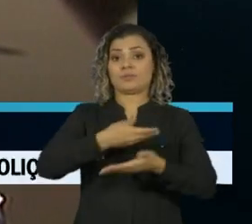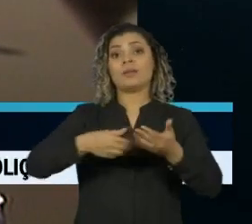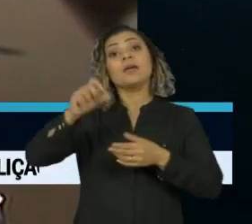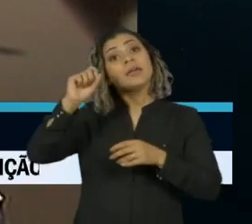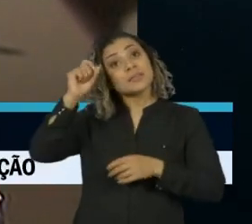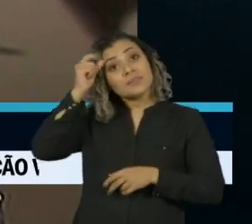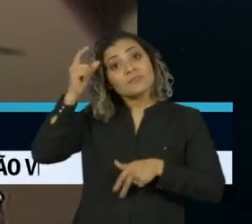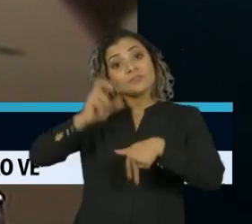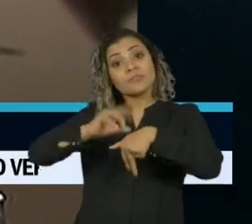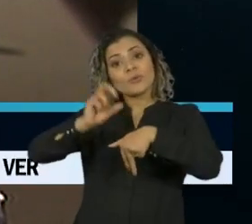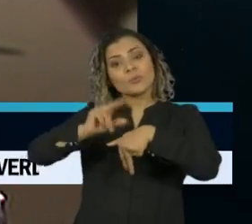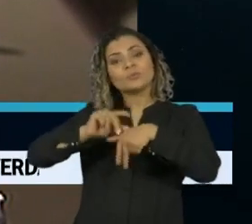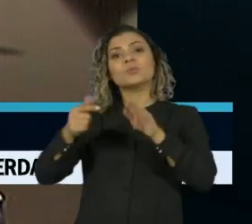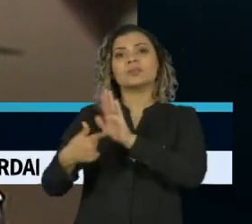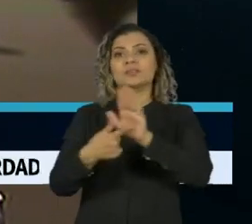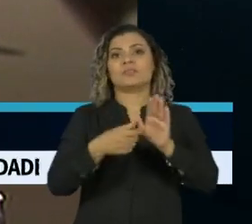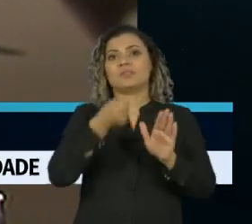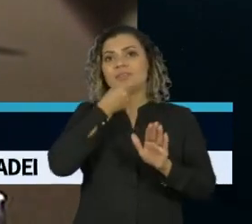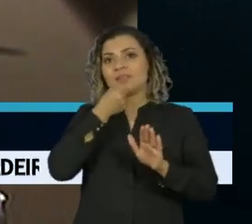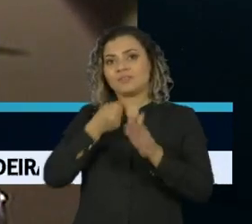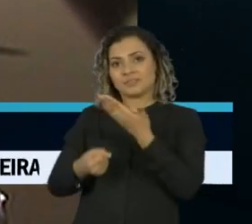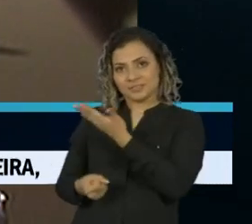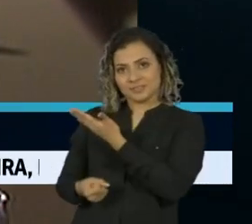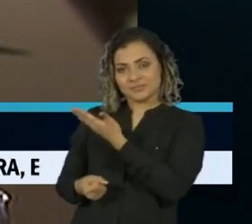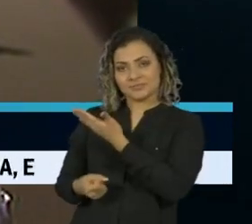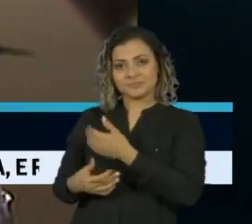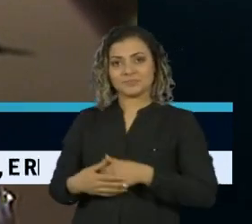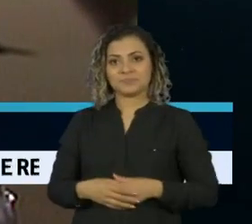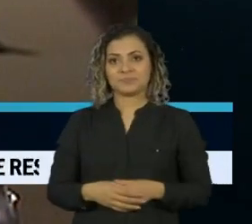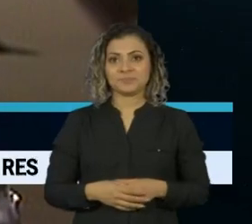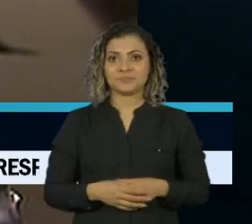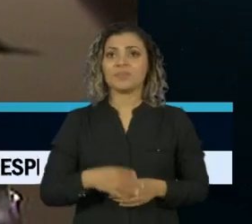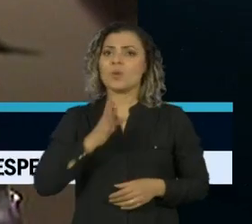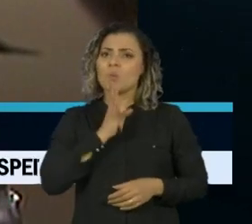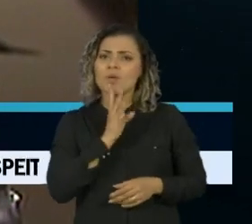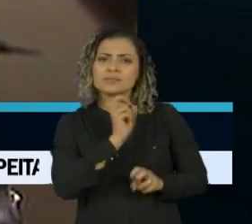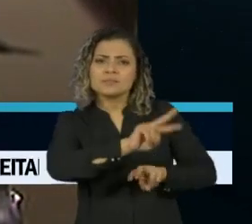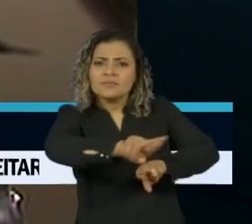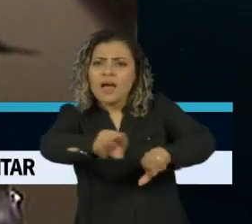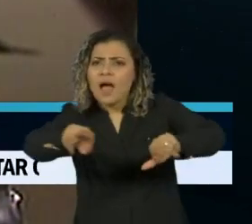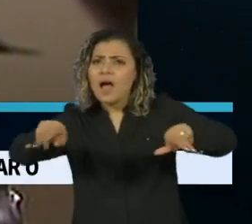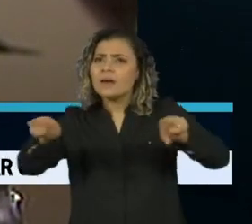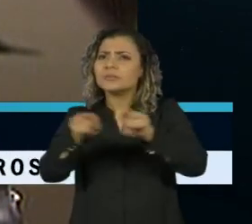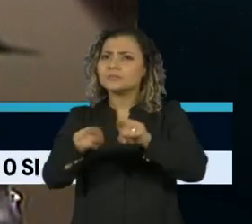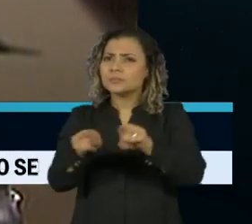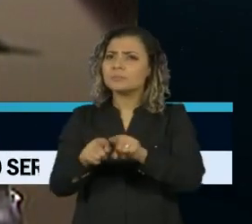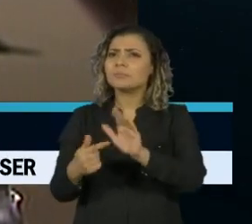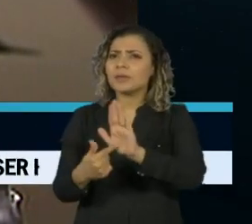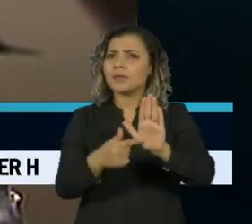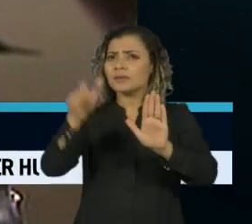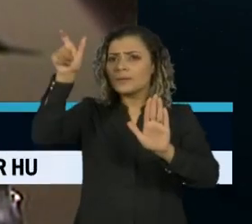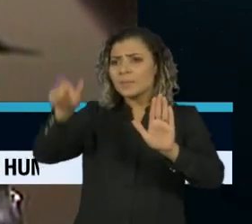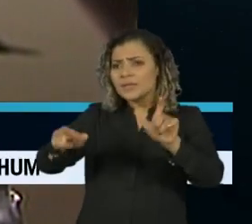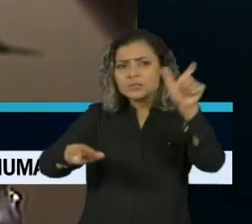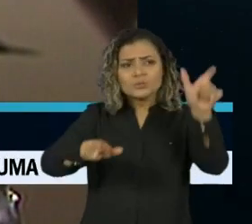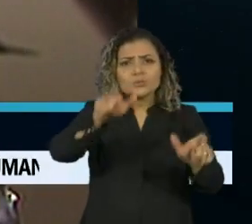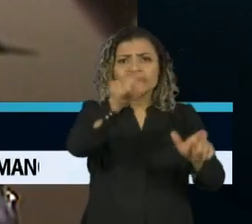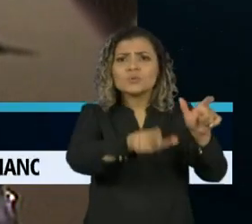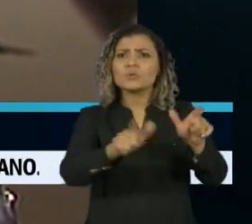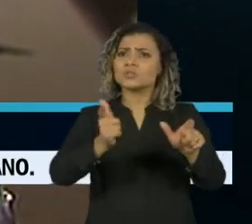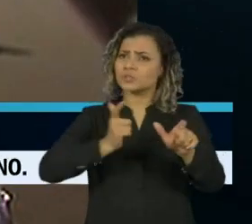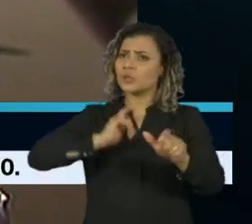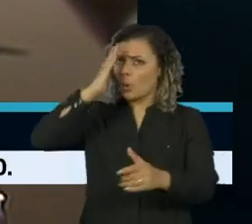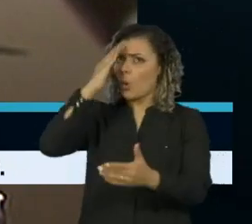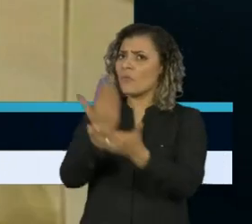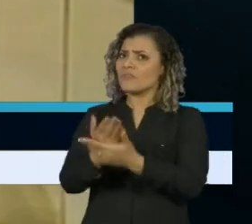Vox Populi. Agora, eu conheci pessoalmente a Leandro Vargas e também a Oswaldo Aranha, e eram homens que tinham uma grande